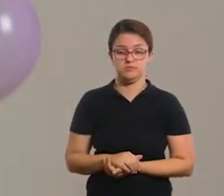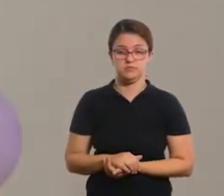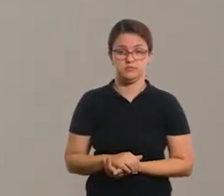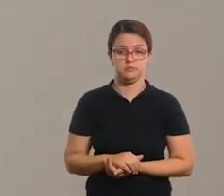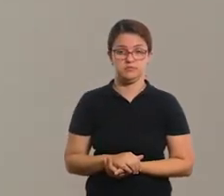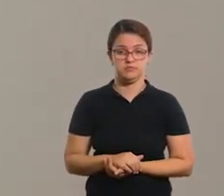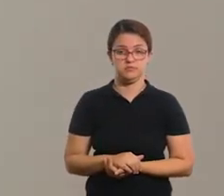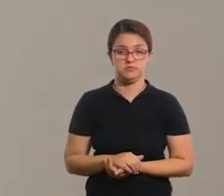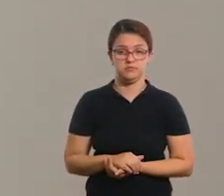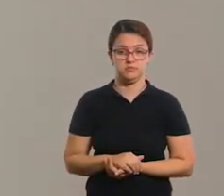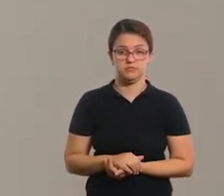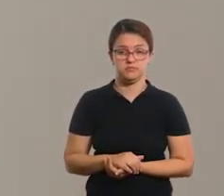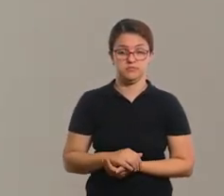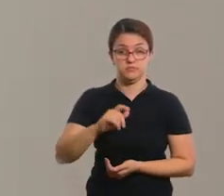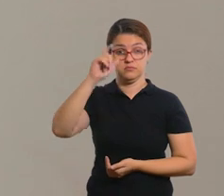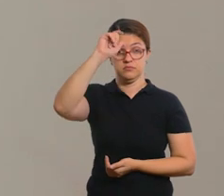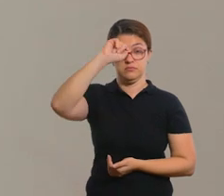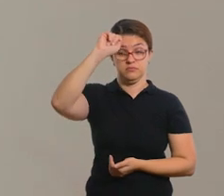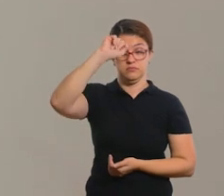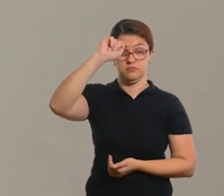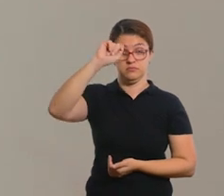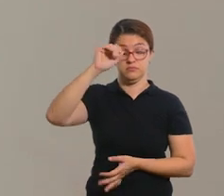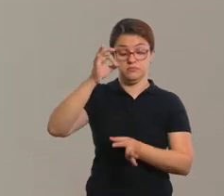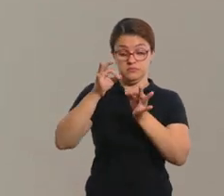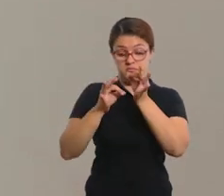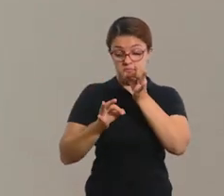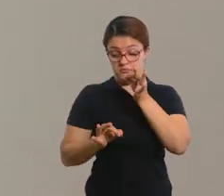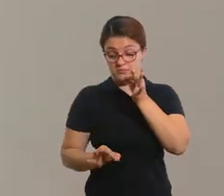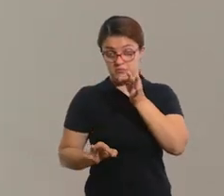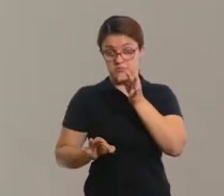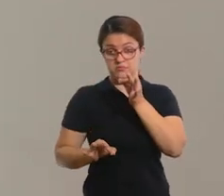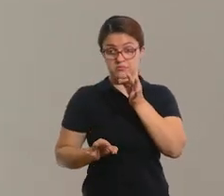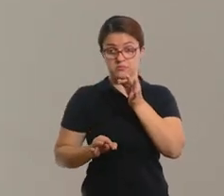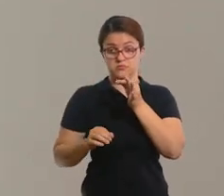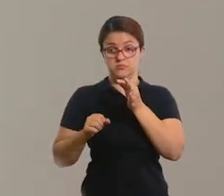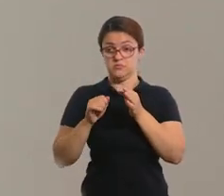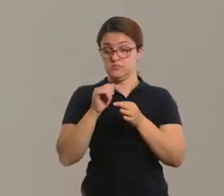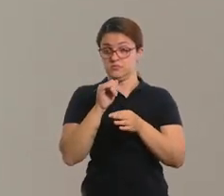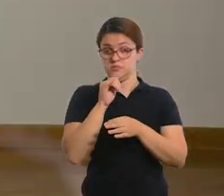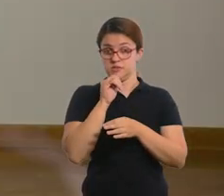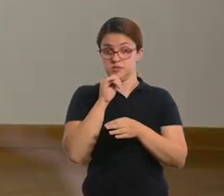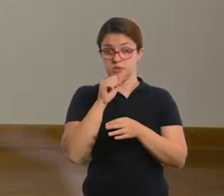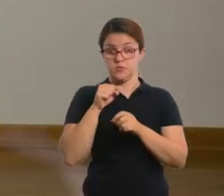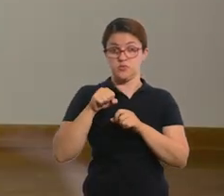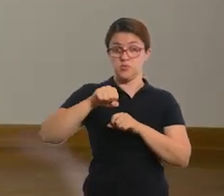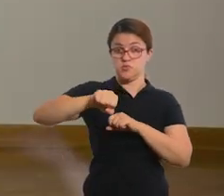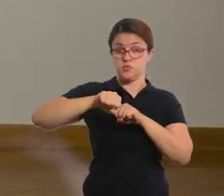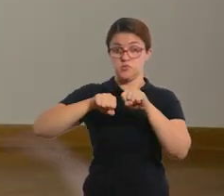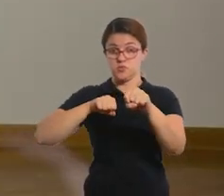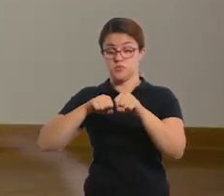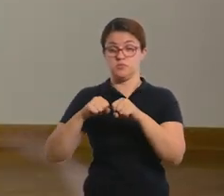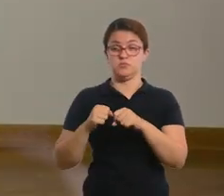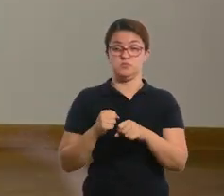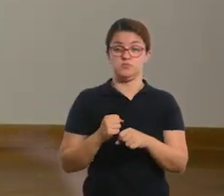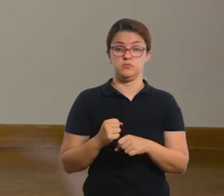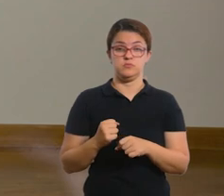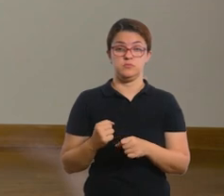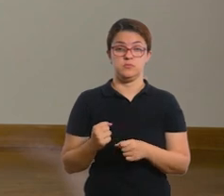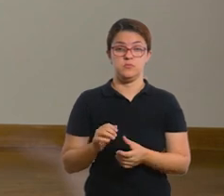Barbante, grande o suficiente para a bexiga alcançar o chão, tá bom? E você pode, por exemplo, sortear o soco, dê socos na bexiga,